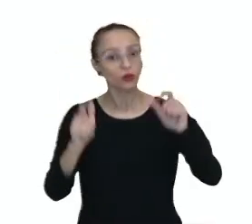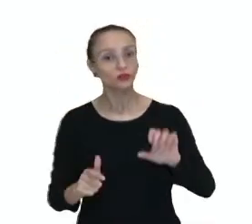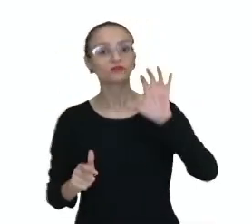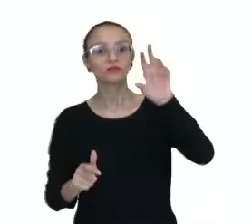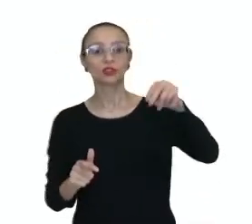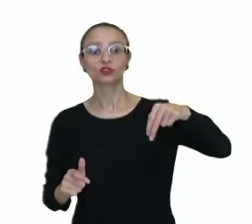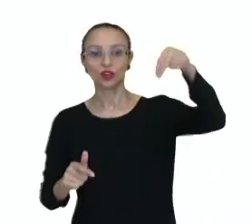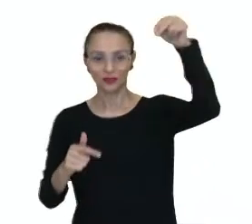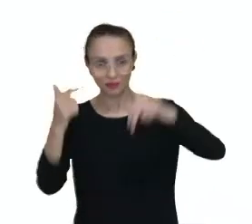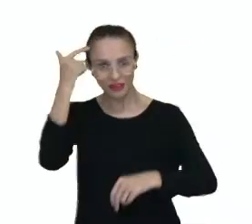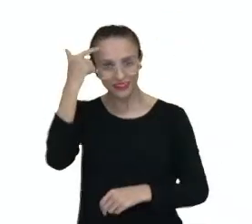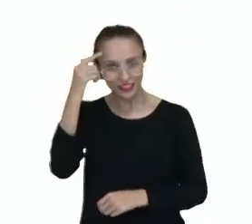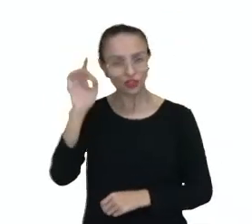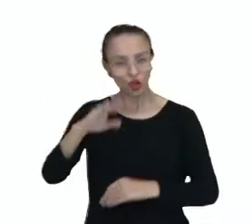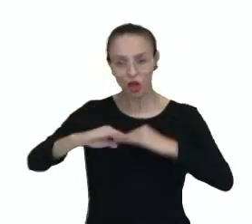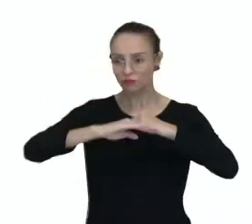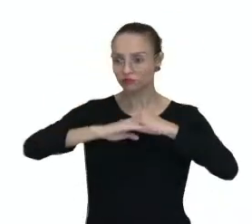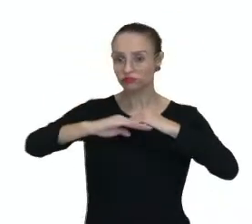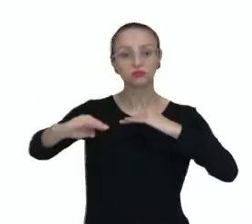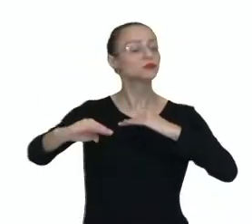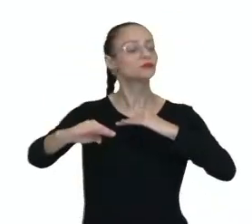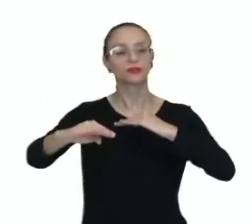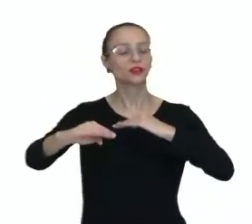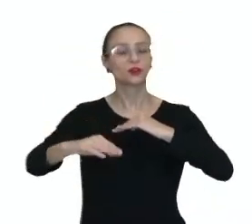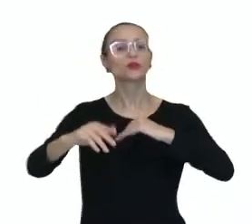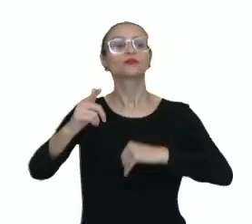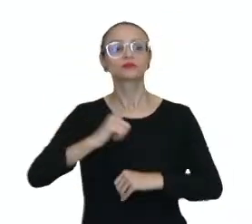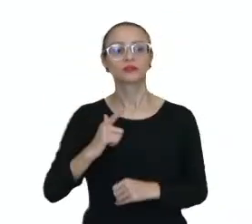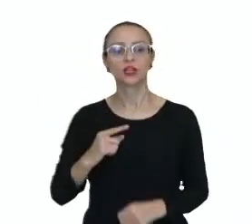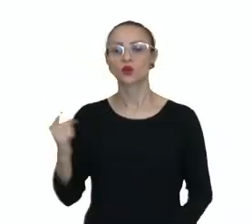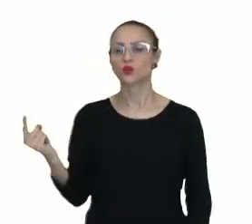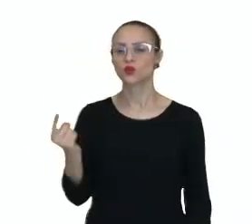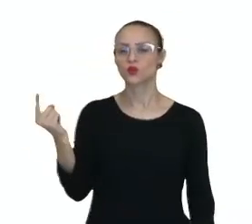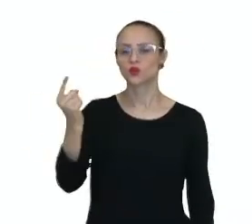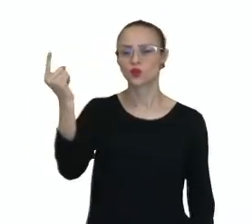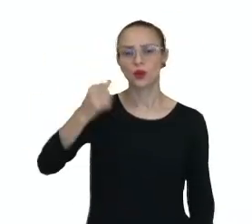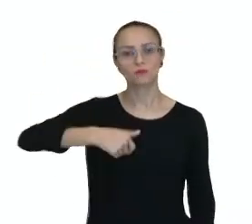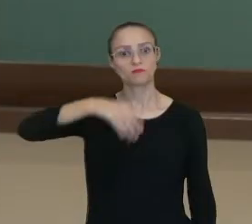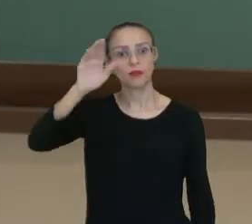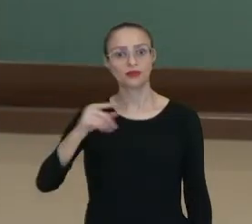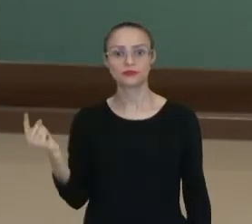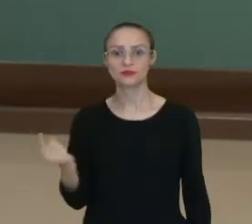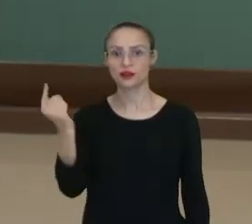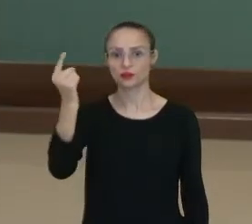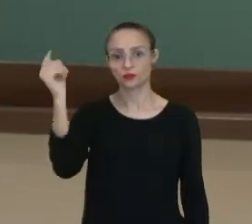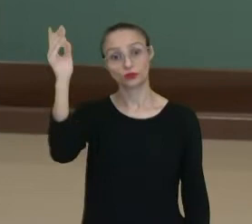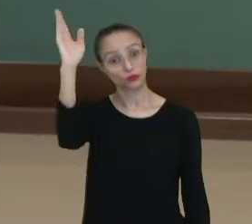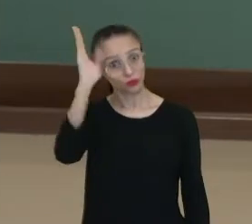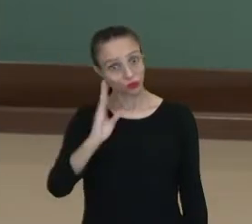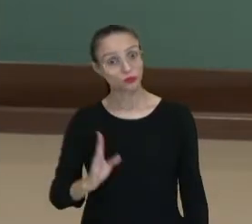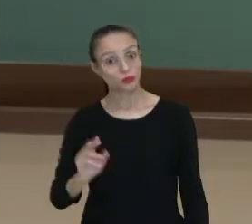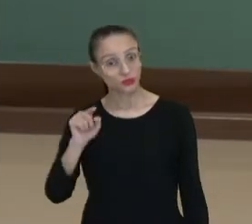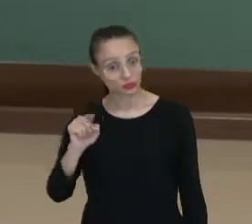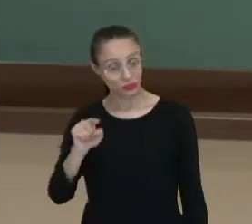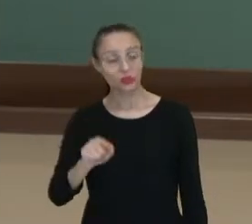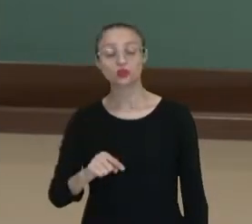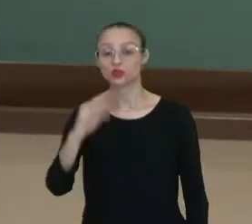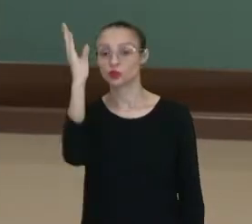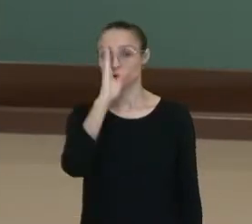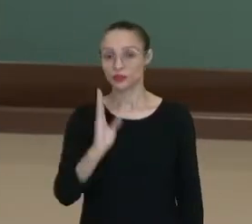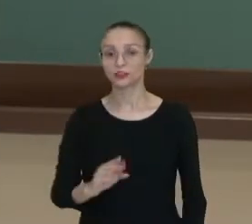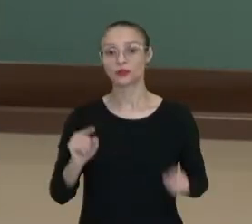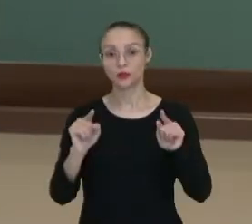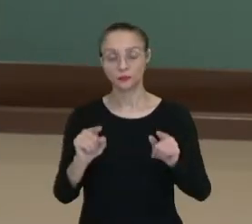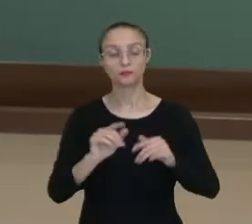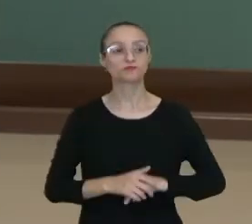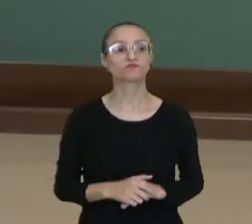Muitas vezes pensamos que só tem planícies, mas aqui destacamos que existem áreas de planaltos, inclusive o ponto mais elevado do Brasil,